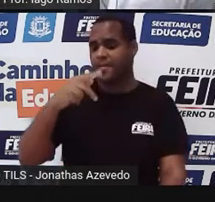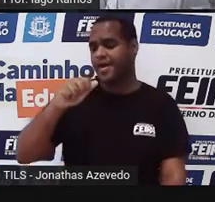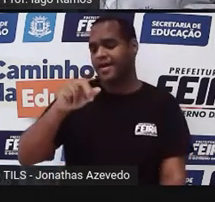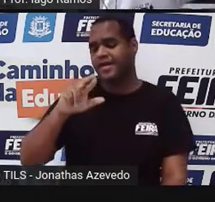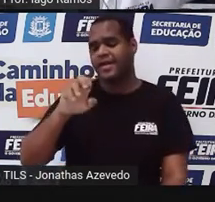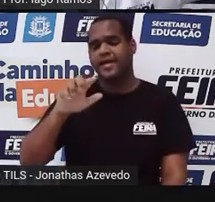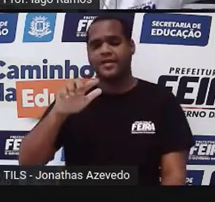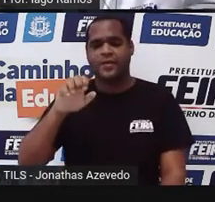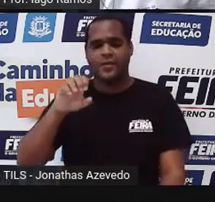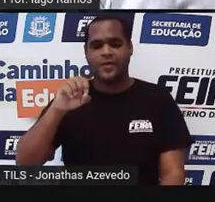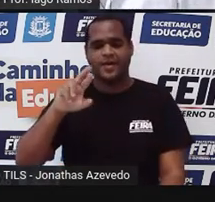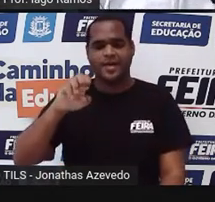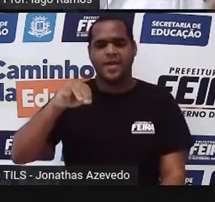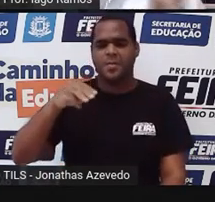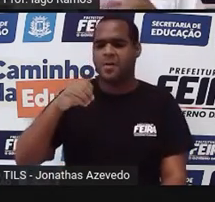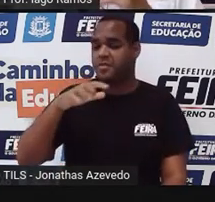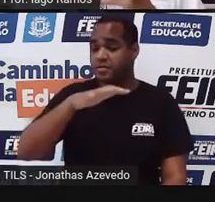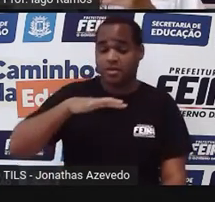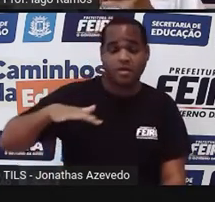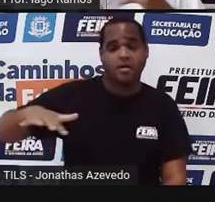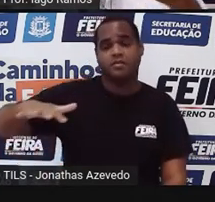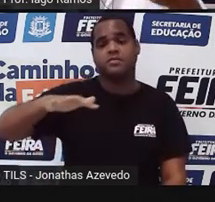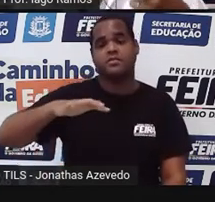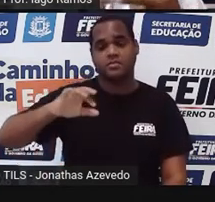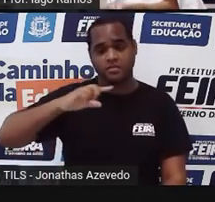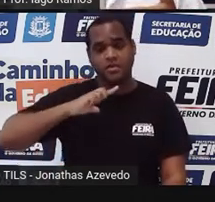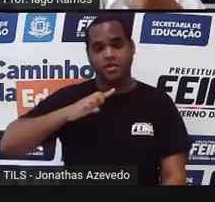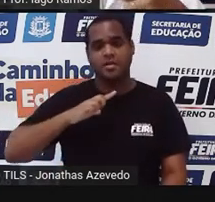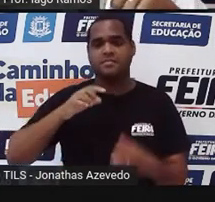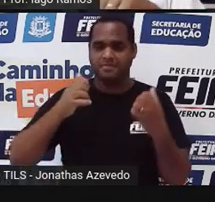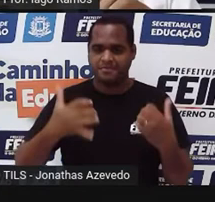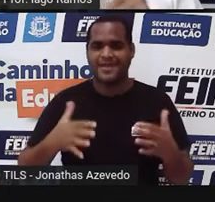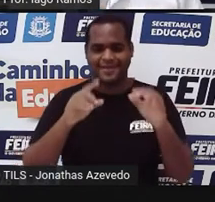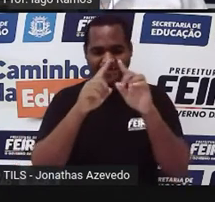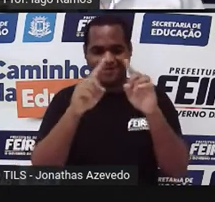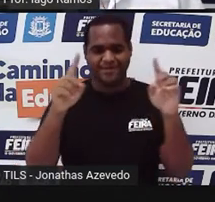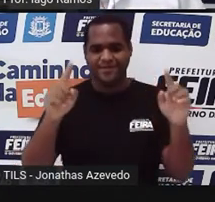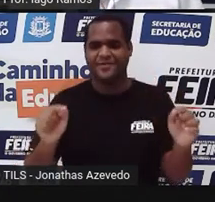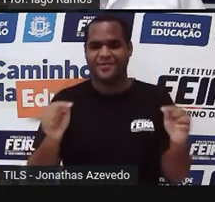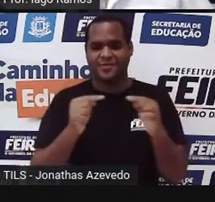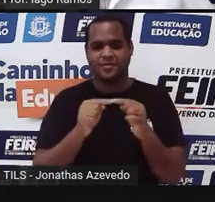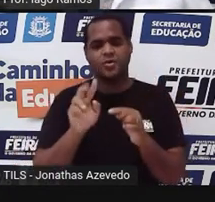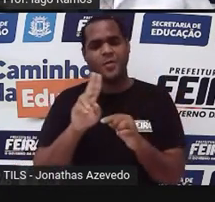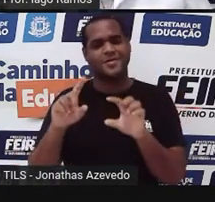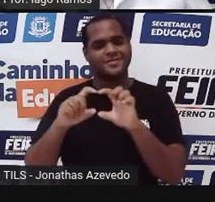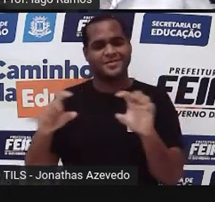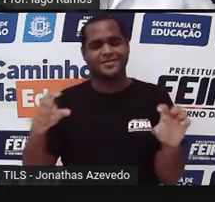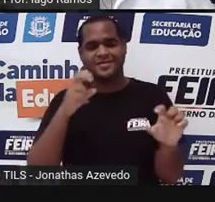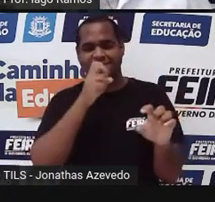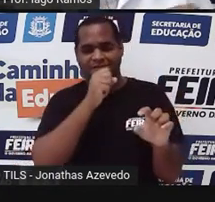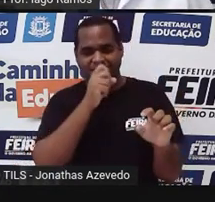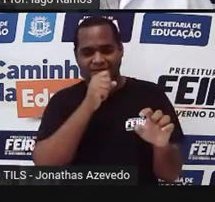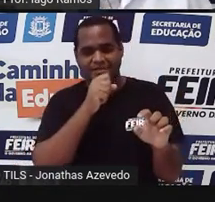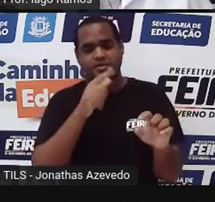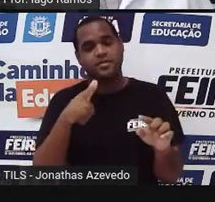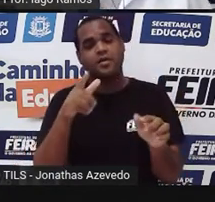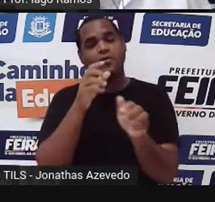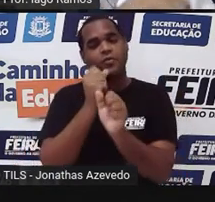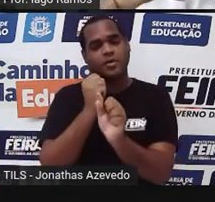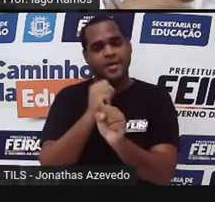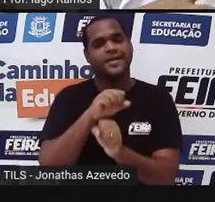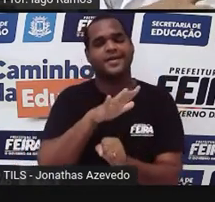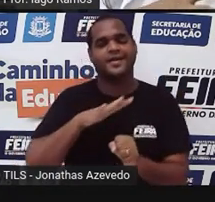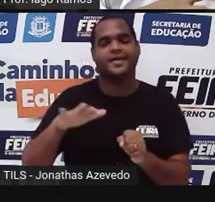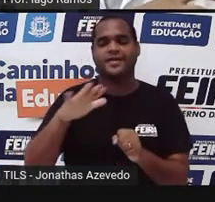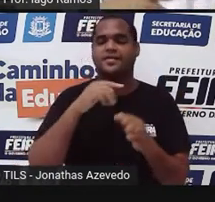porque paralelogramo de uma forma geral, o retângulo, ele é um paralelogramo. E por isso que o cálculo de área dele